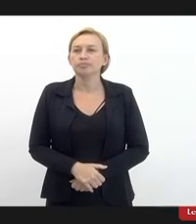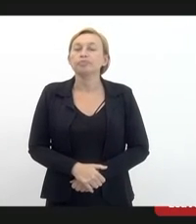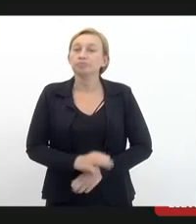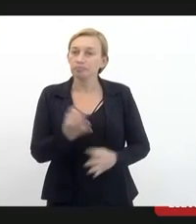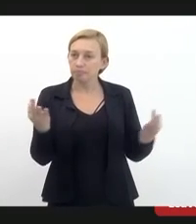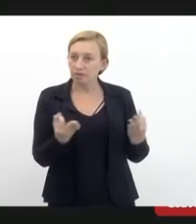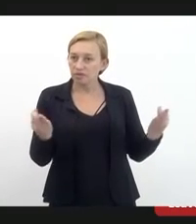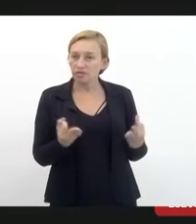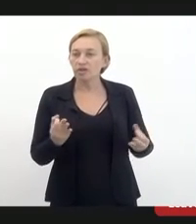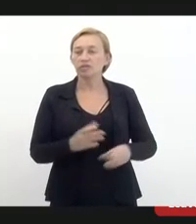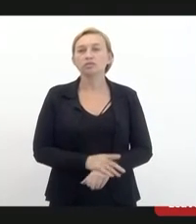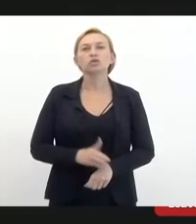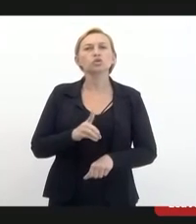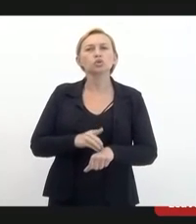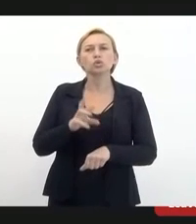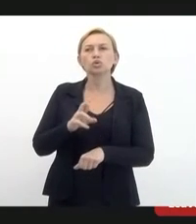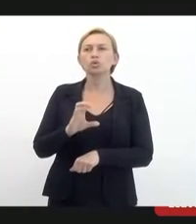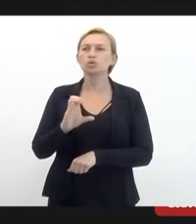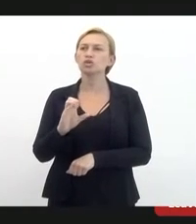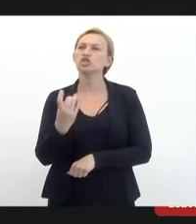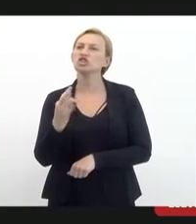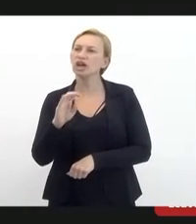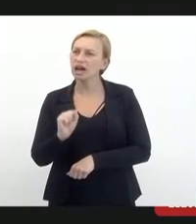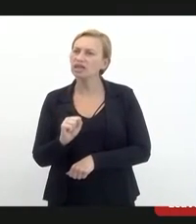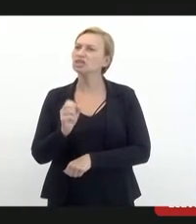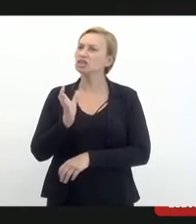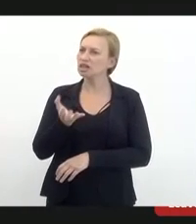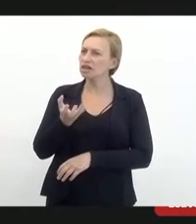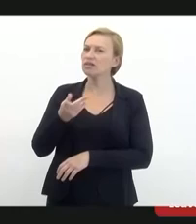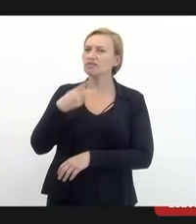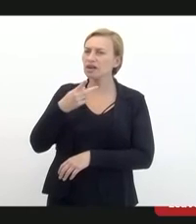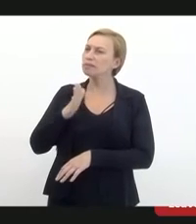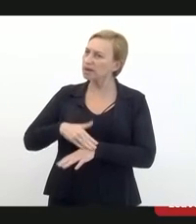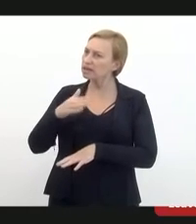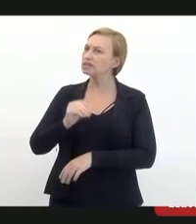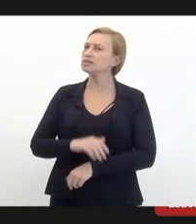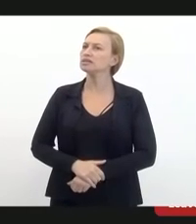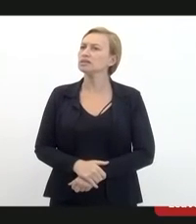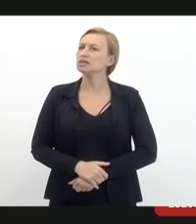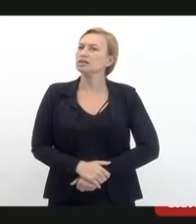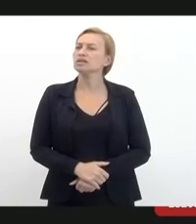perfeito doutor charles quer fazer alguma contribuição por favor